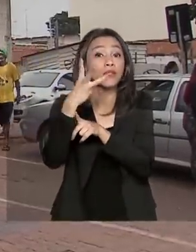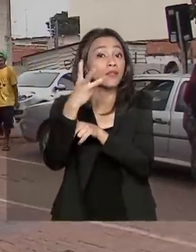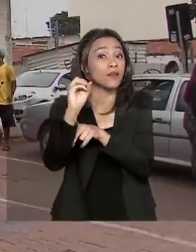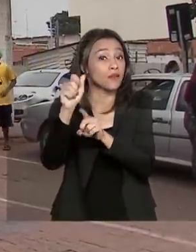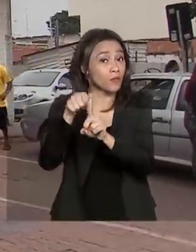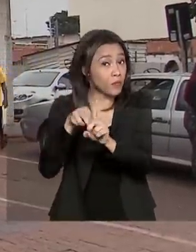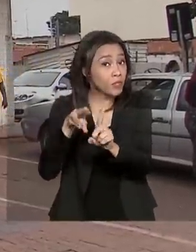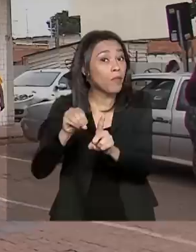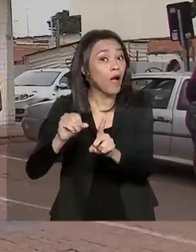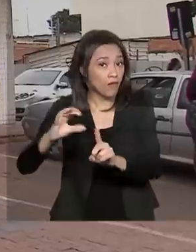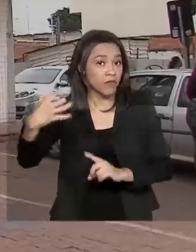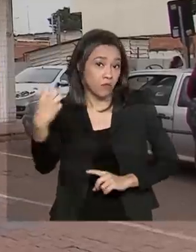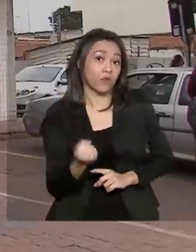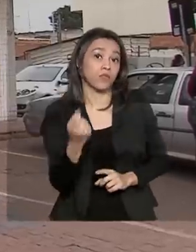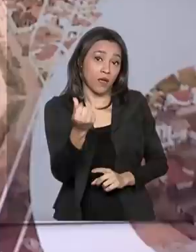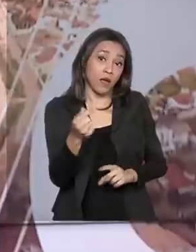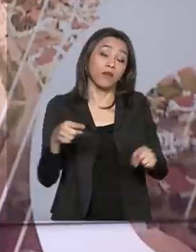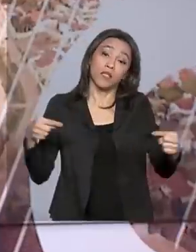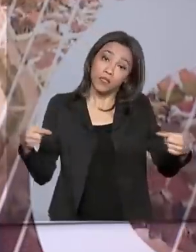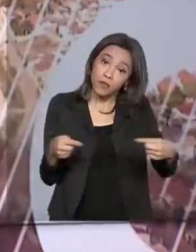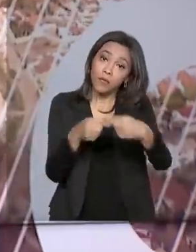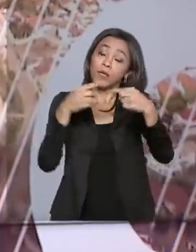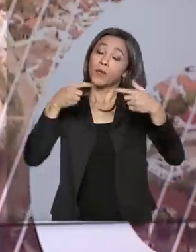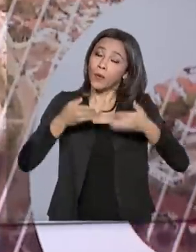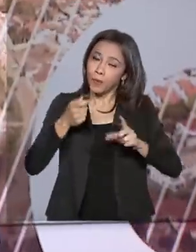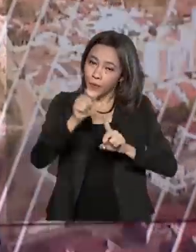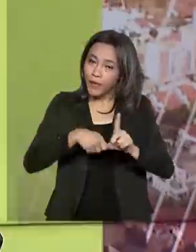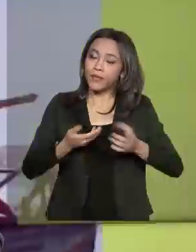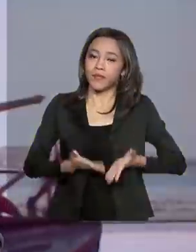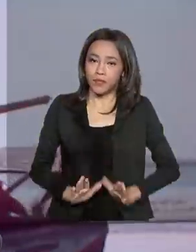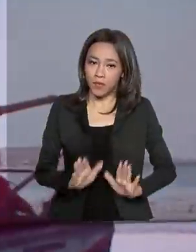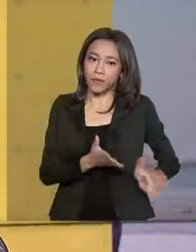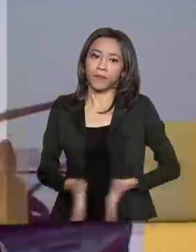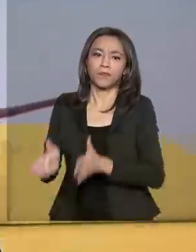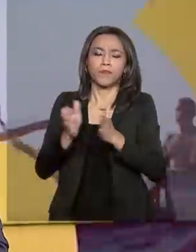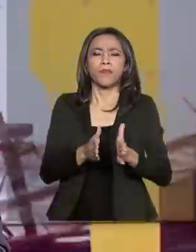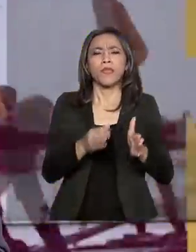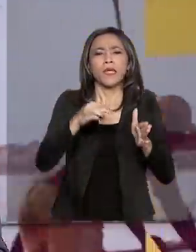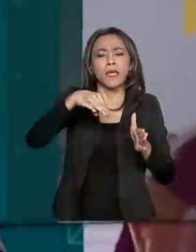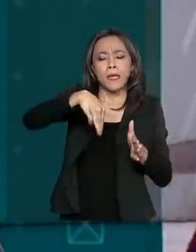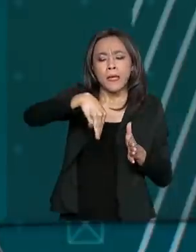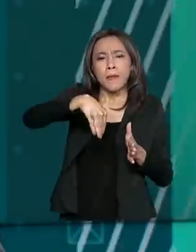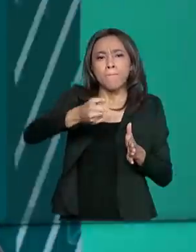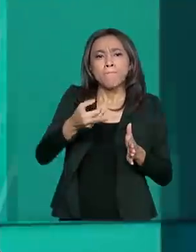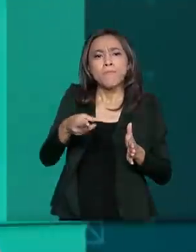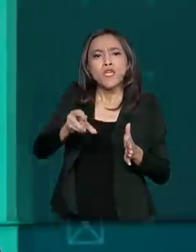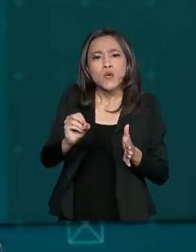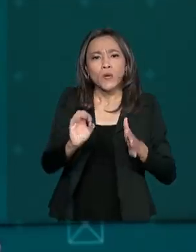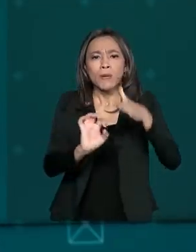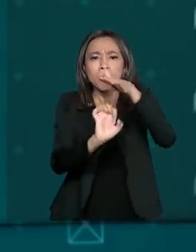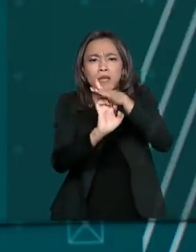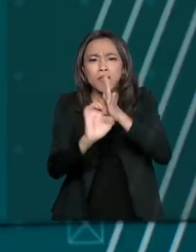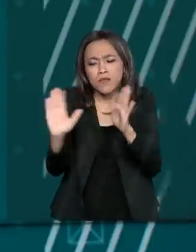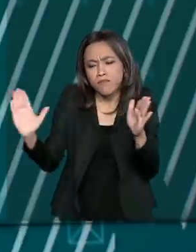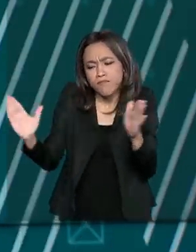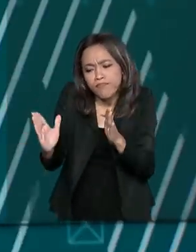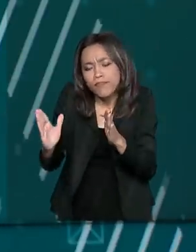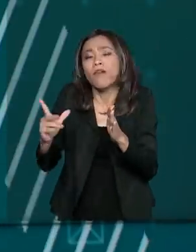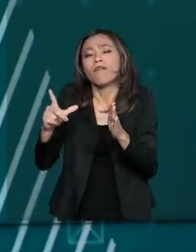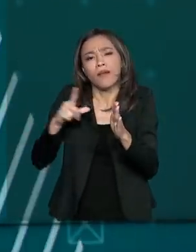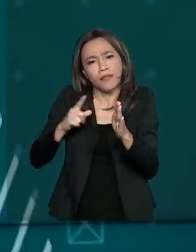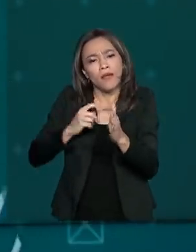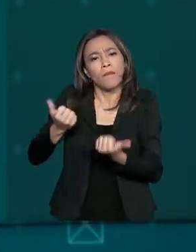também de acordo com o mês de aniversário. E microempresas e empresas de pequeno porte vão ter mais uma linha de